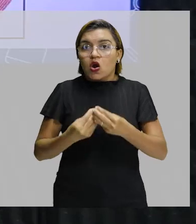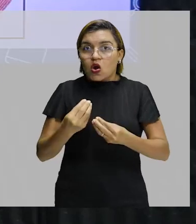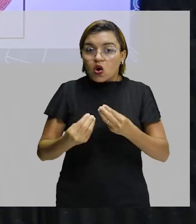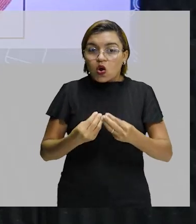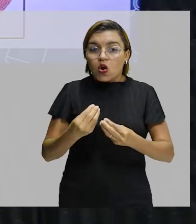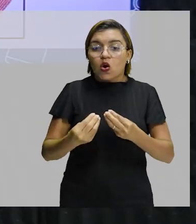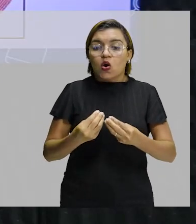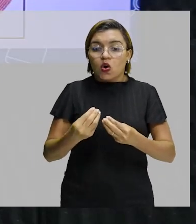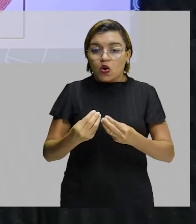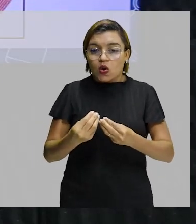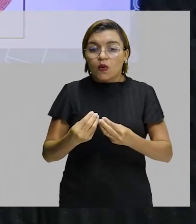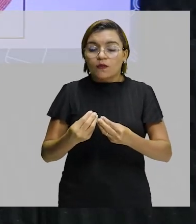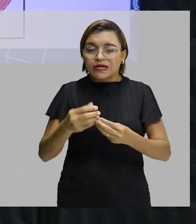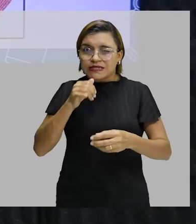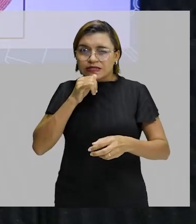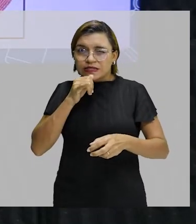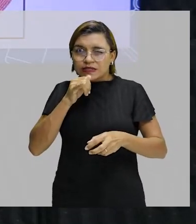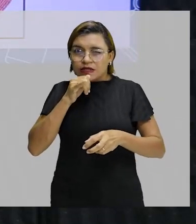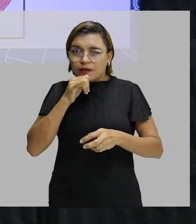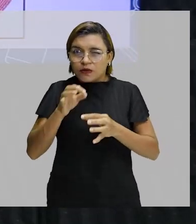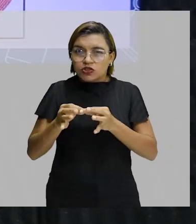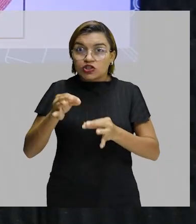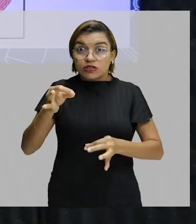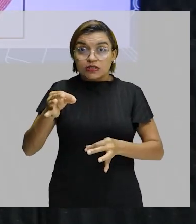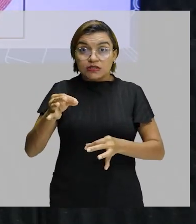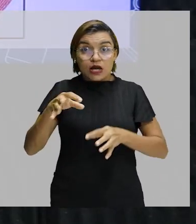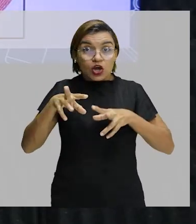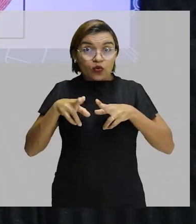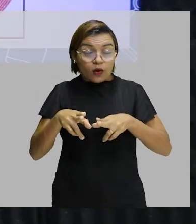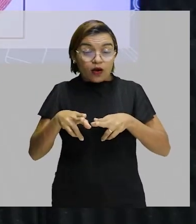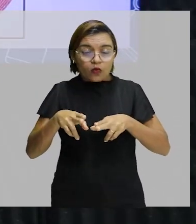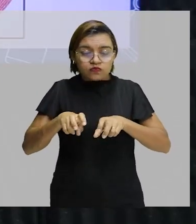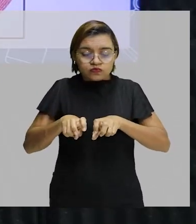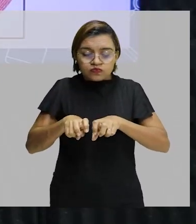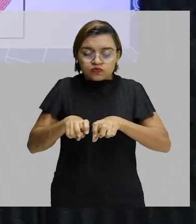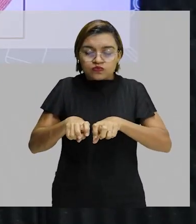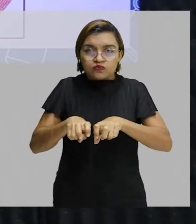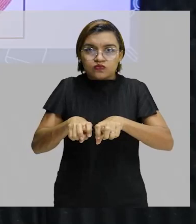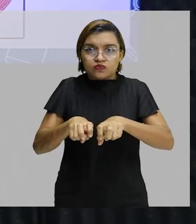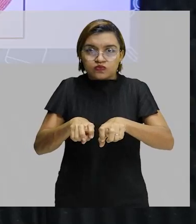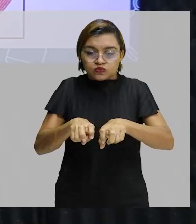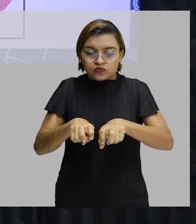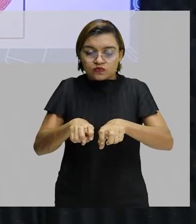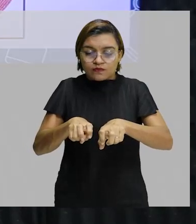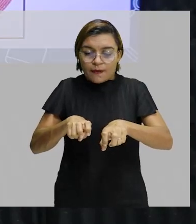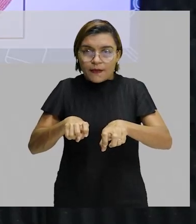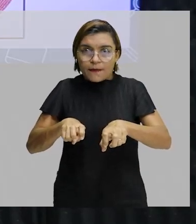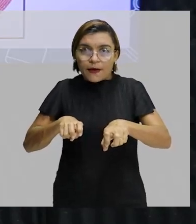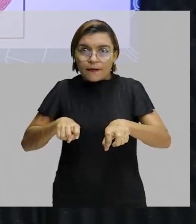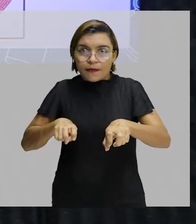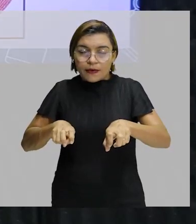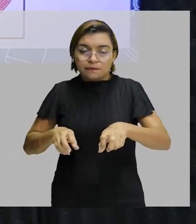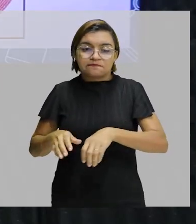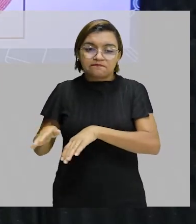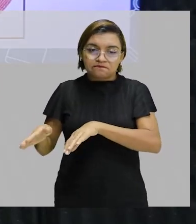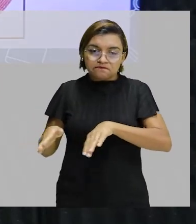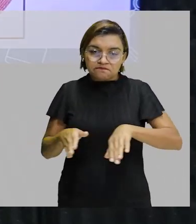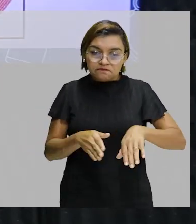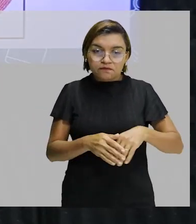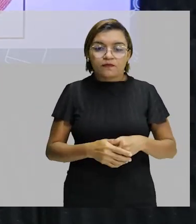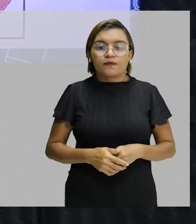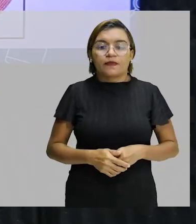para que todos os atletas corram a mesma distância. Em relação à pista de atletismo, ela não consta apenas